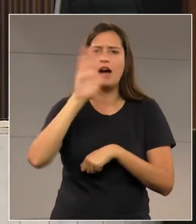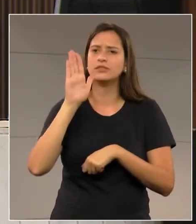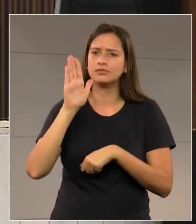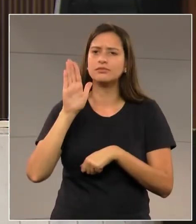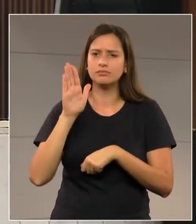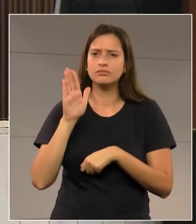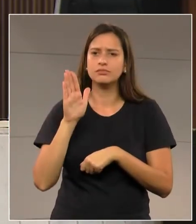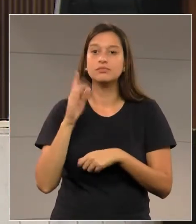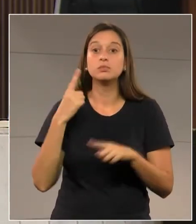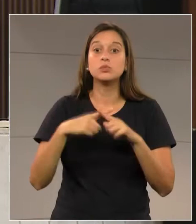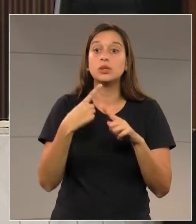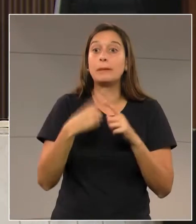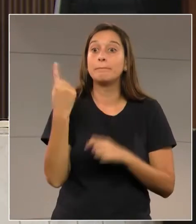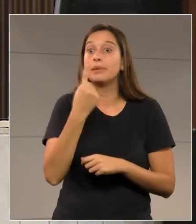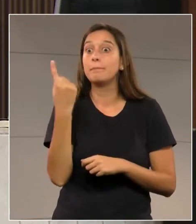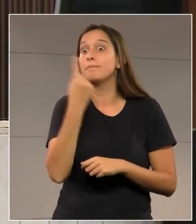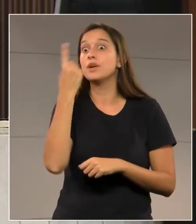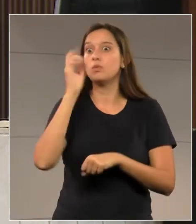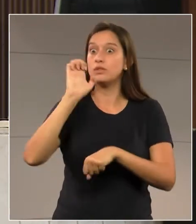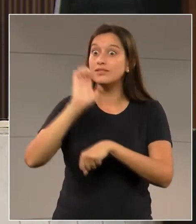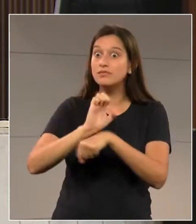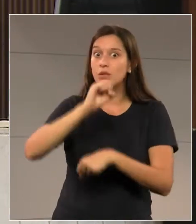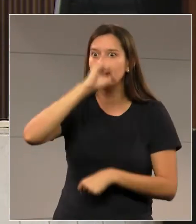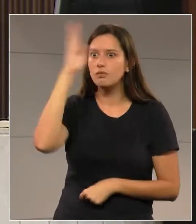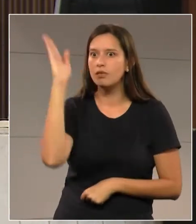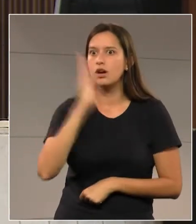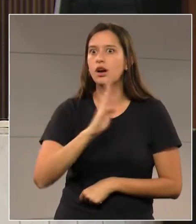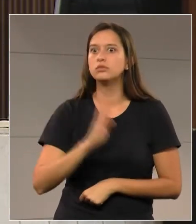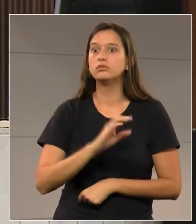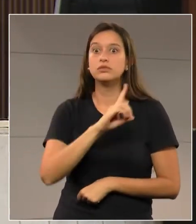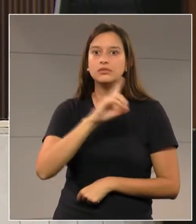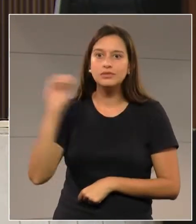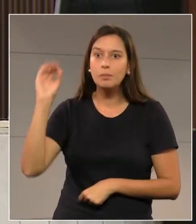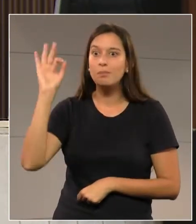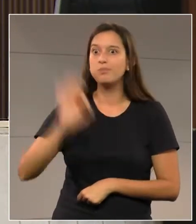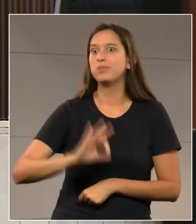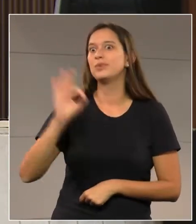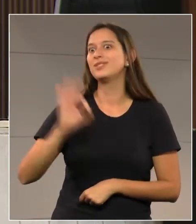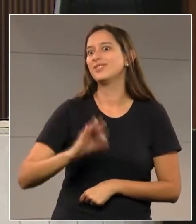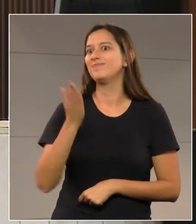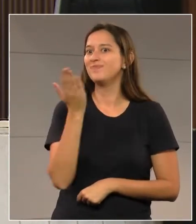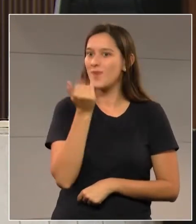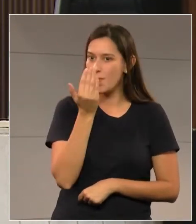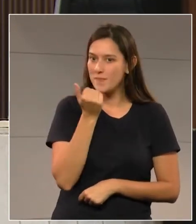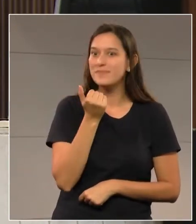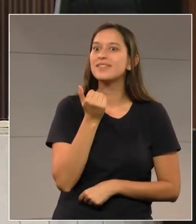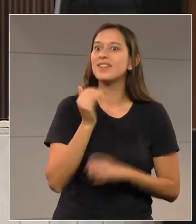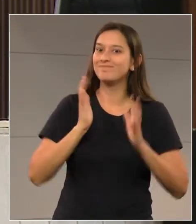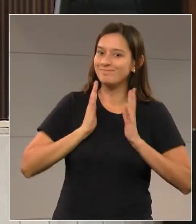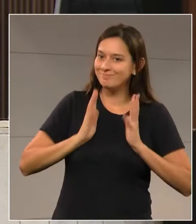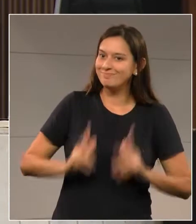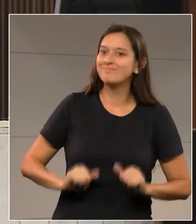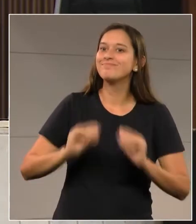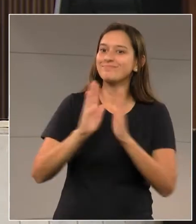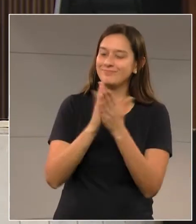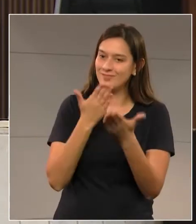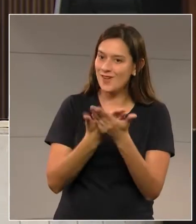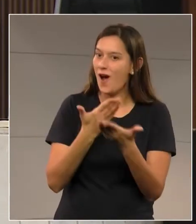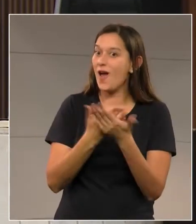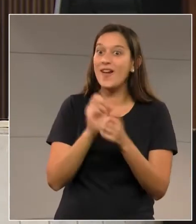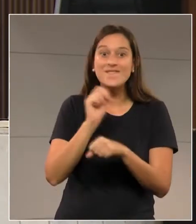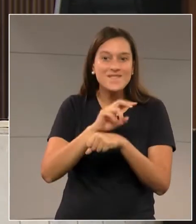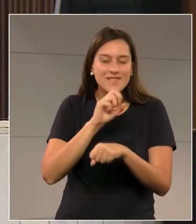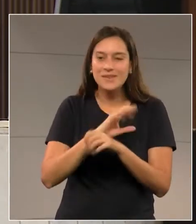alimento escolar, a merenda escolar 100% orgânica. E dizer também que 25% dos produtos entregues nas